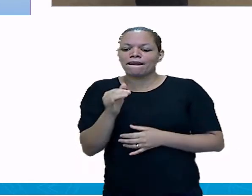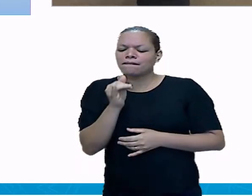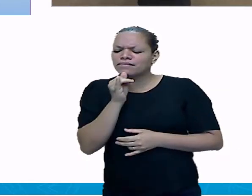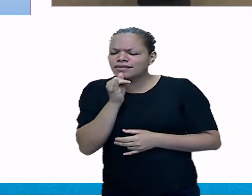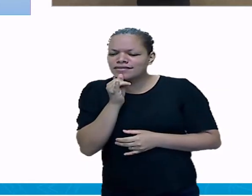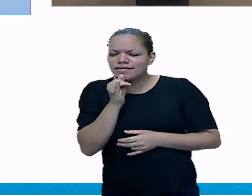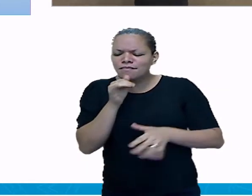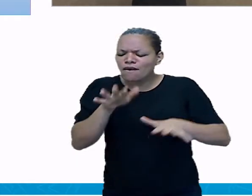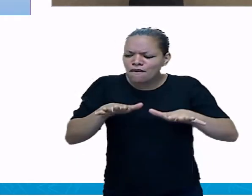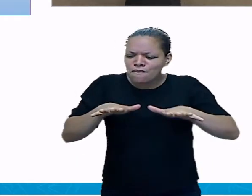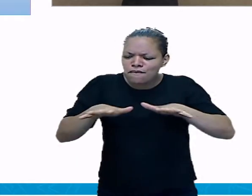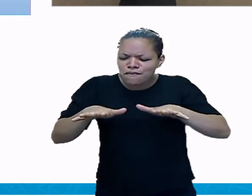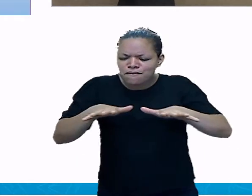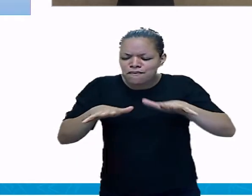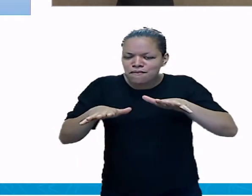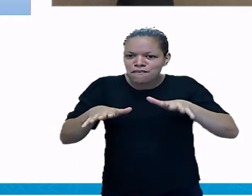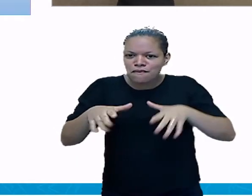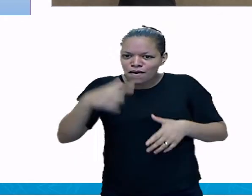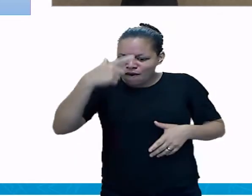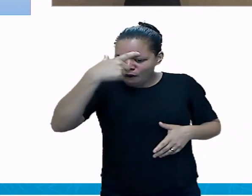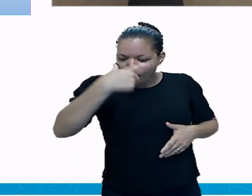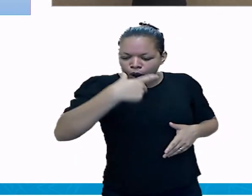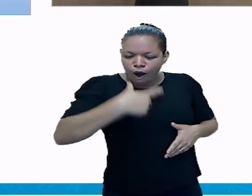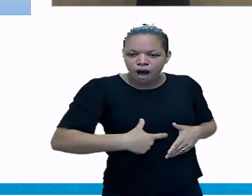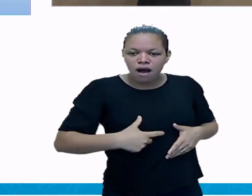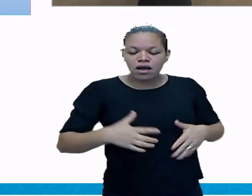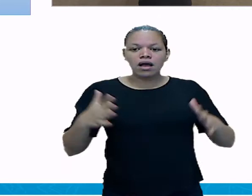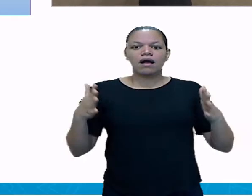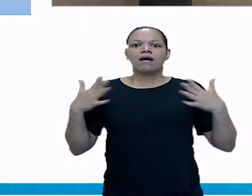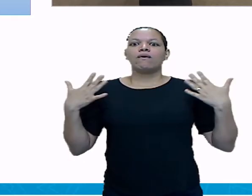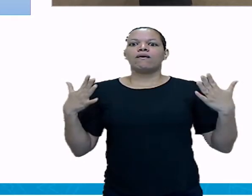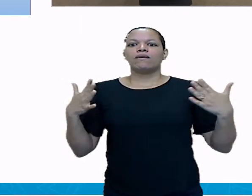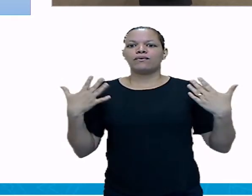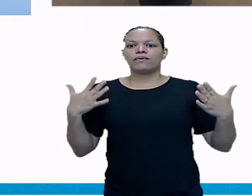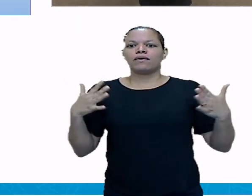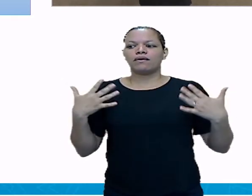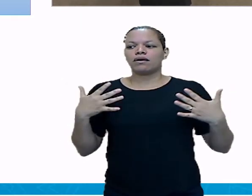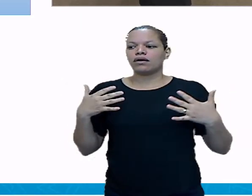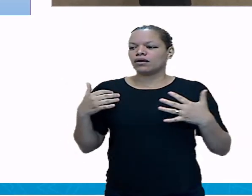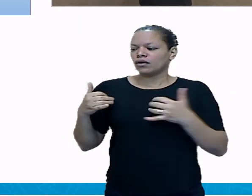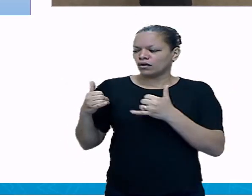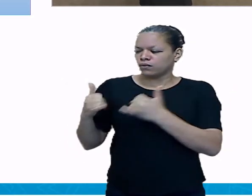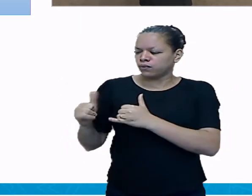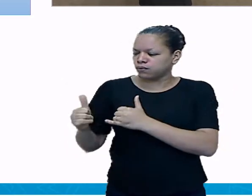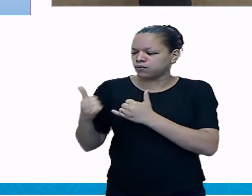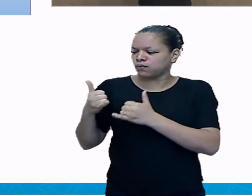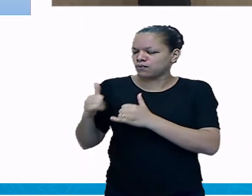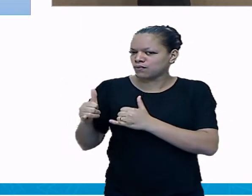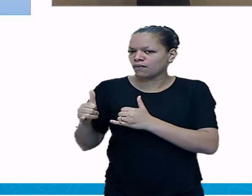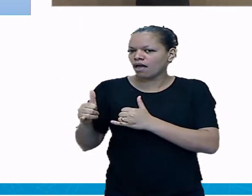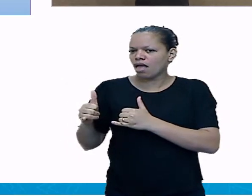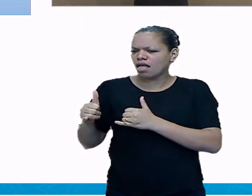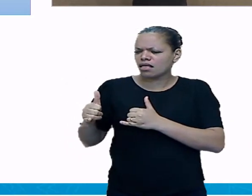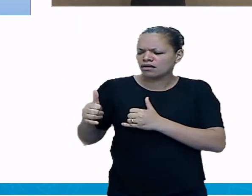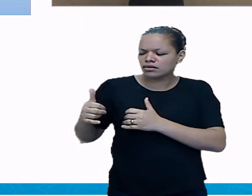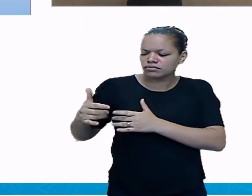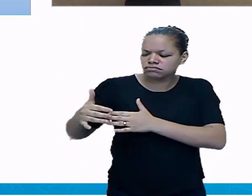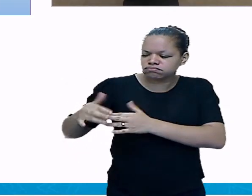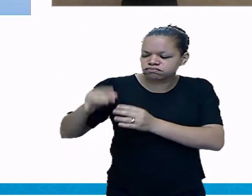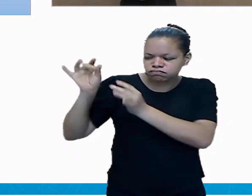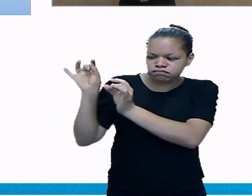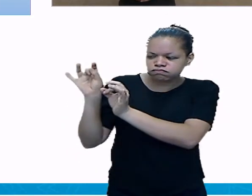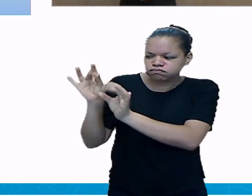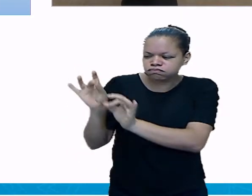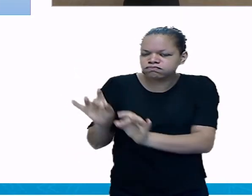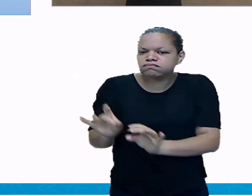calor, eletricidade e etc. No entanto, tudo o que conhecemos no universo